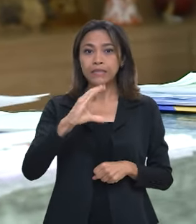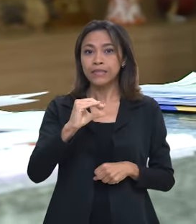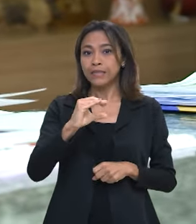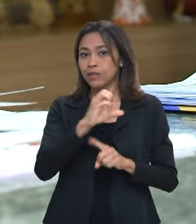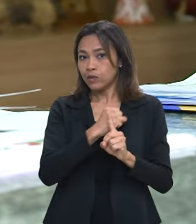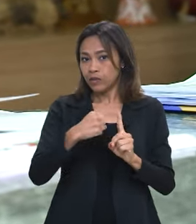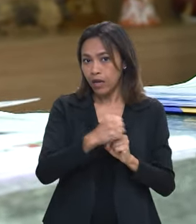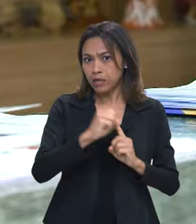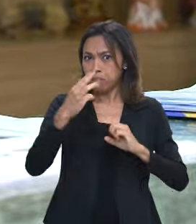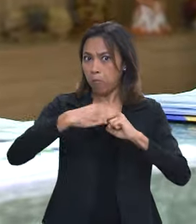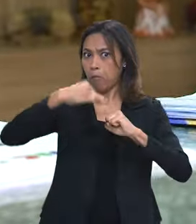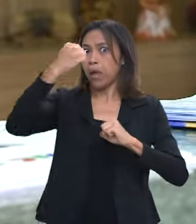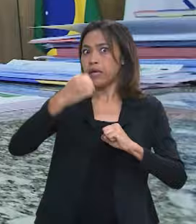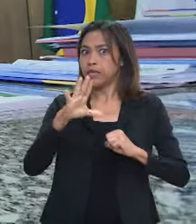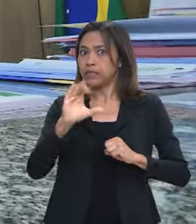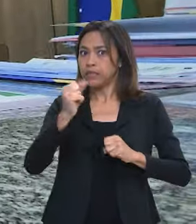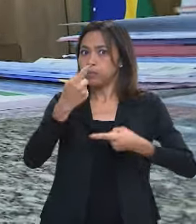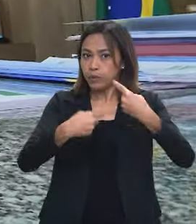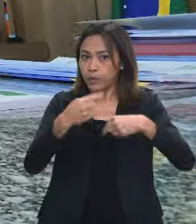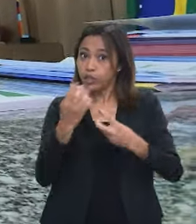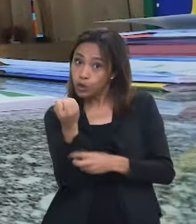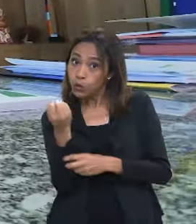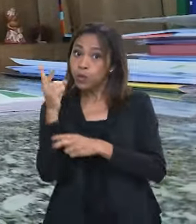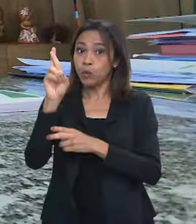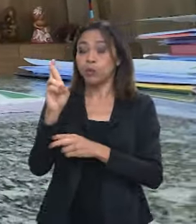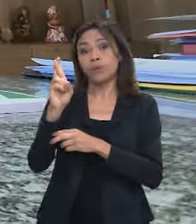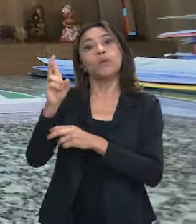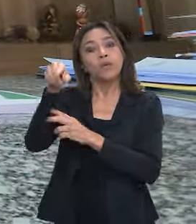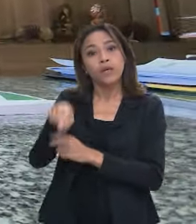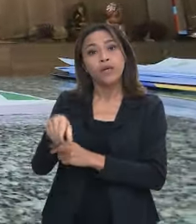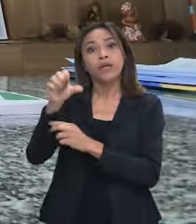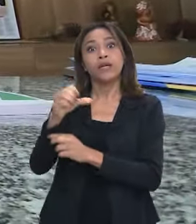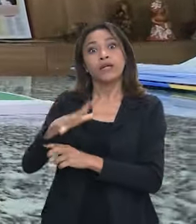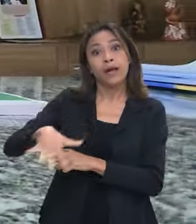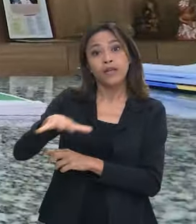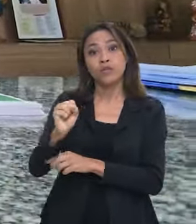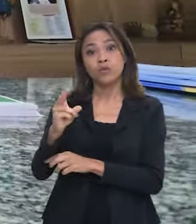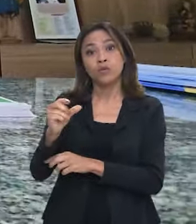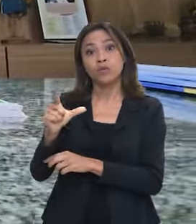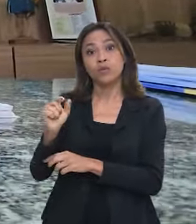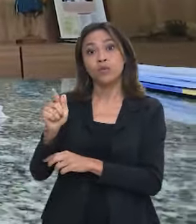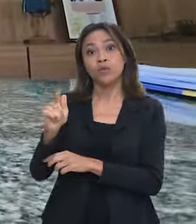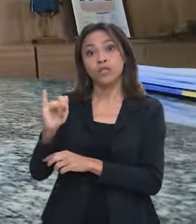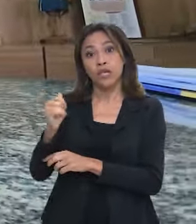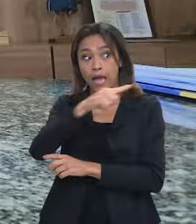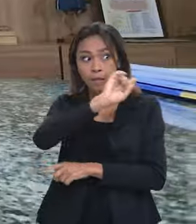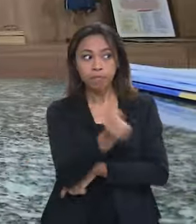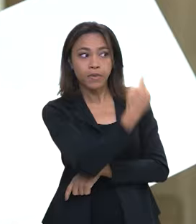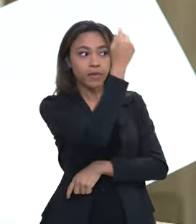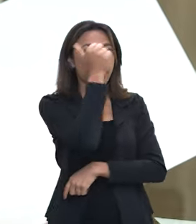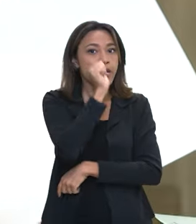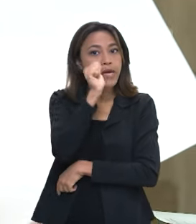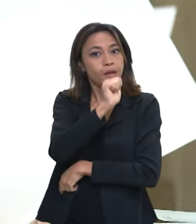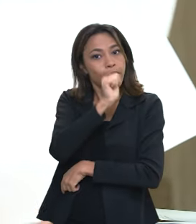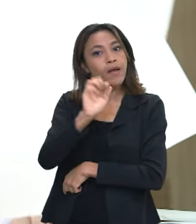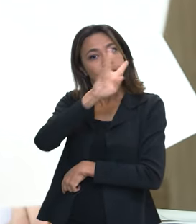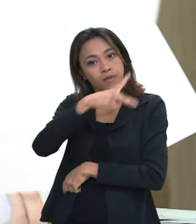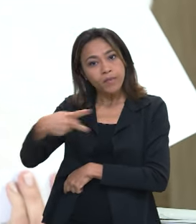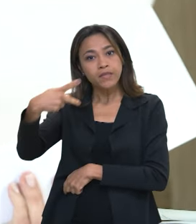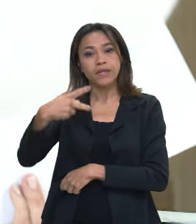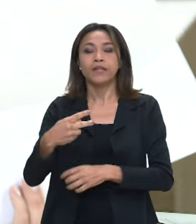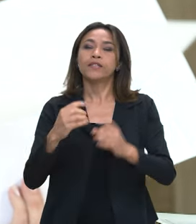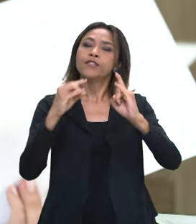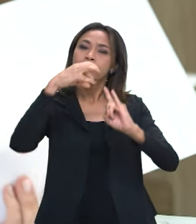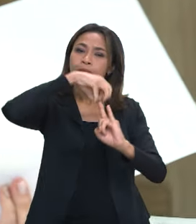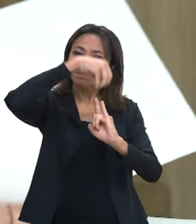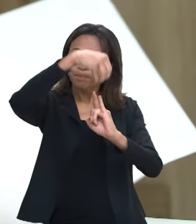Ciências Sociais, mestre em Ciência Política e doutora em Sociologia, Nízia foi a primeira mulher a presidir a